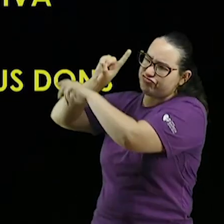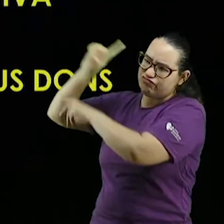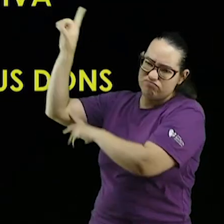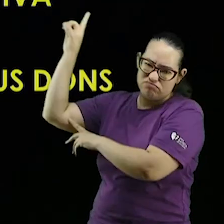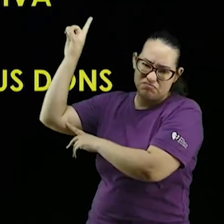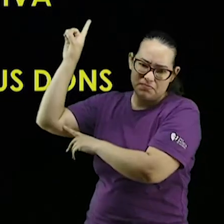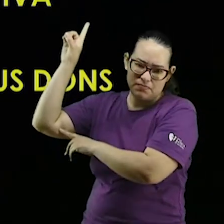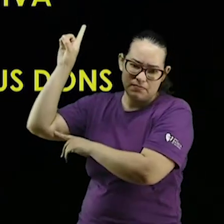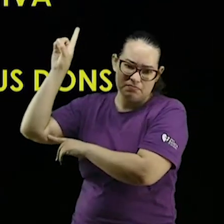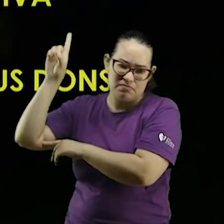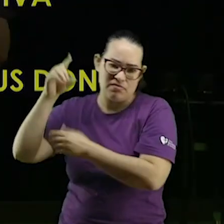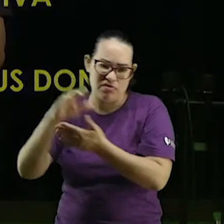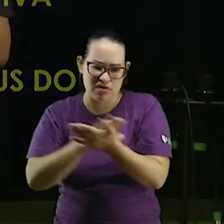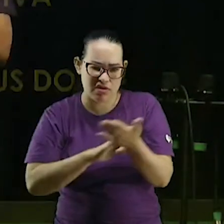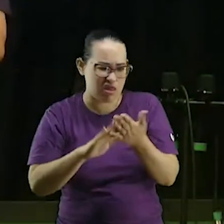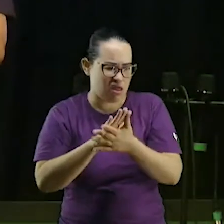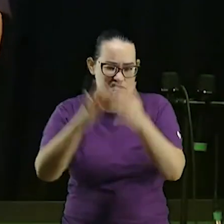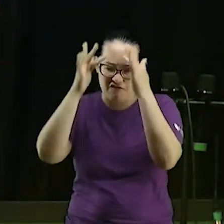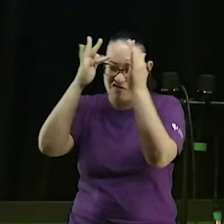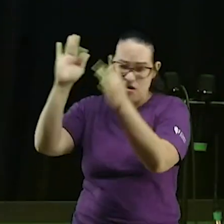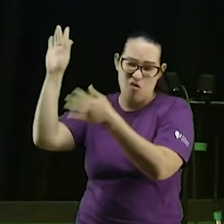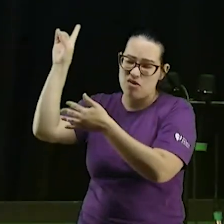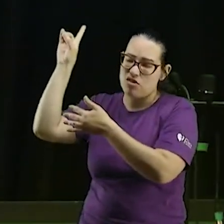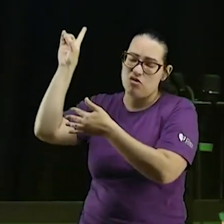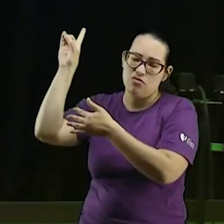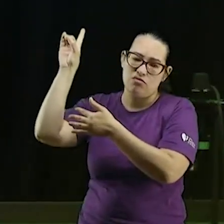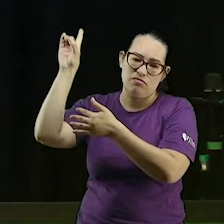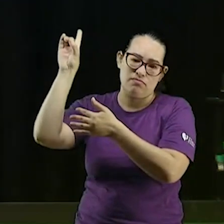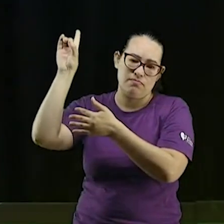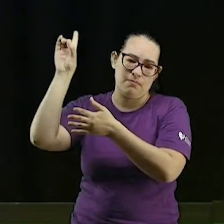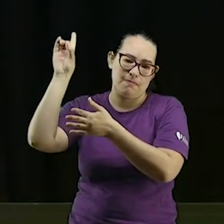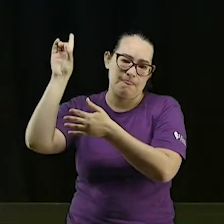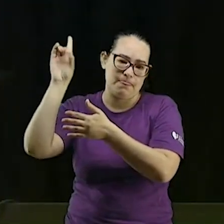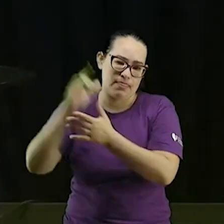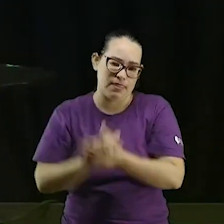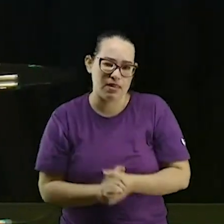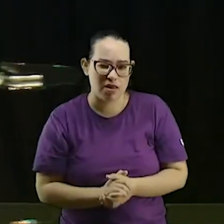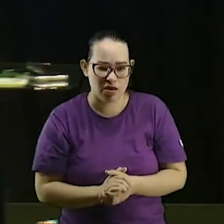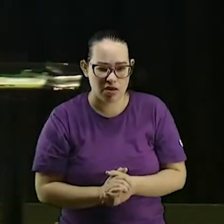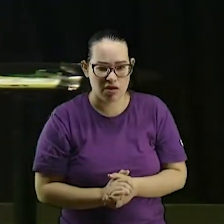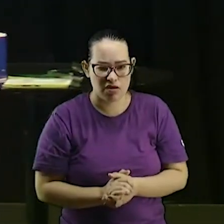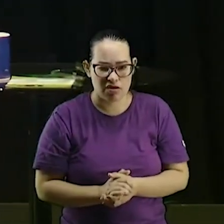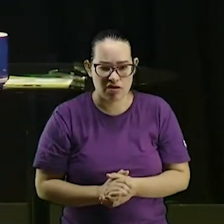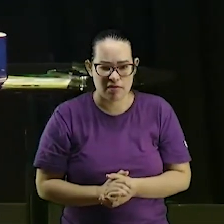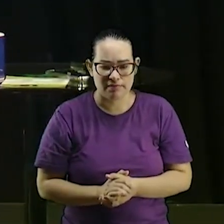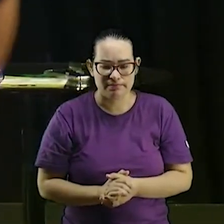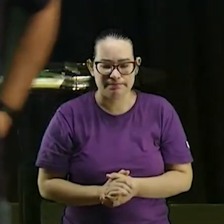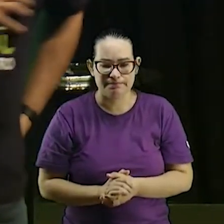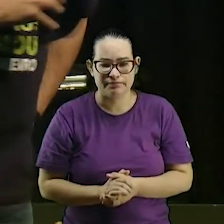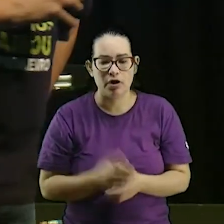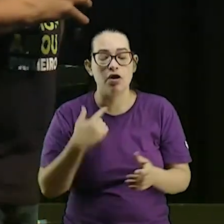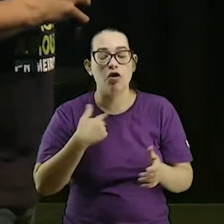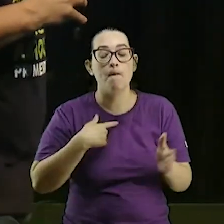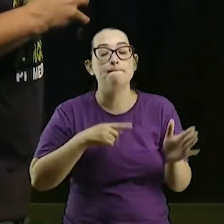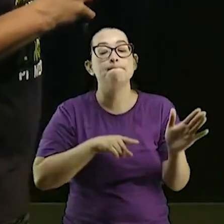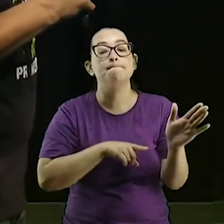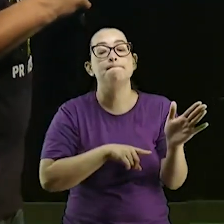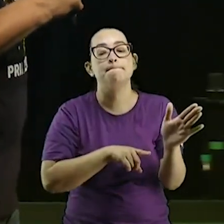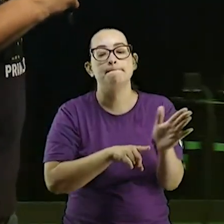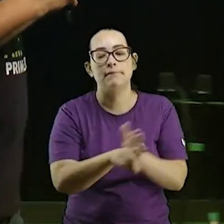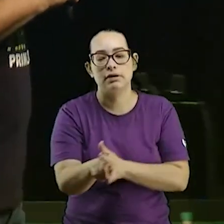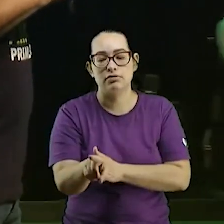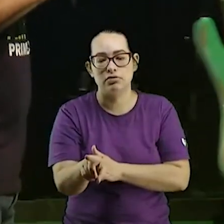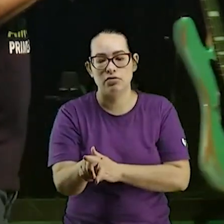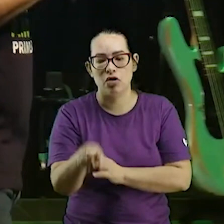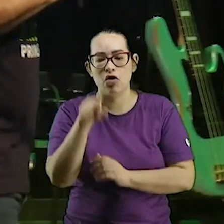nada de ser fiel ao Senhor e continue improdutivo com seus dons eu quero fazer uma pergunta aqui você já leu